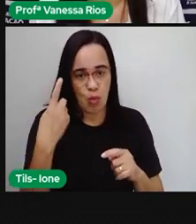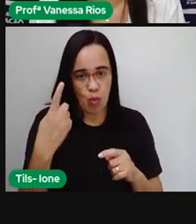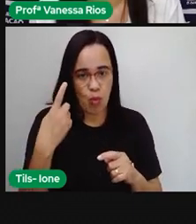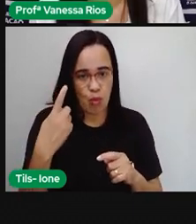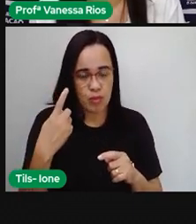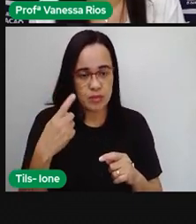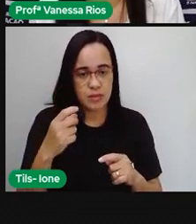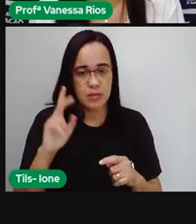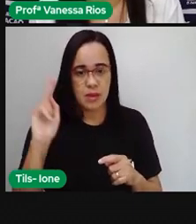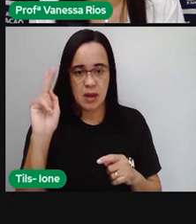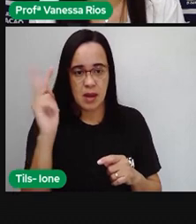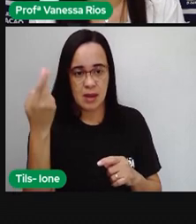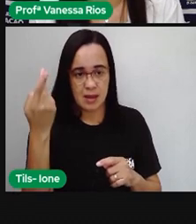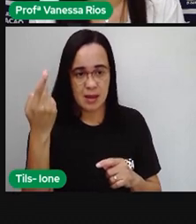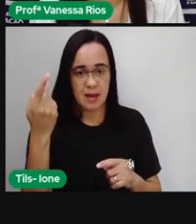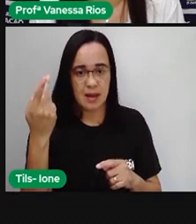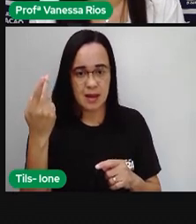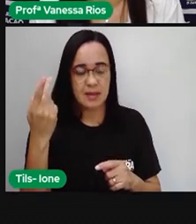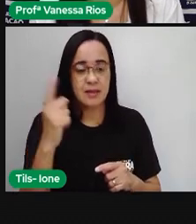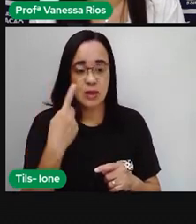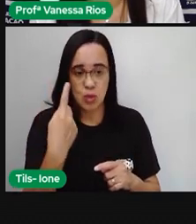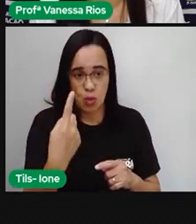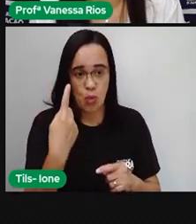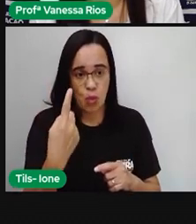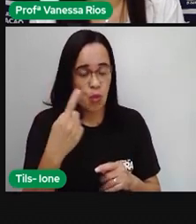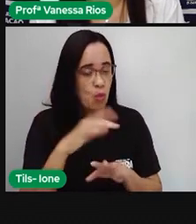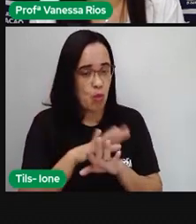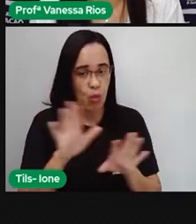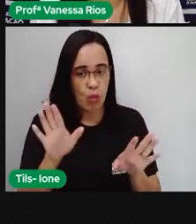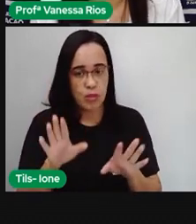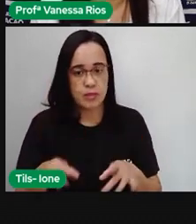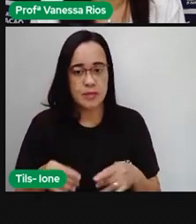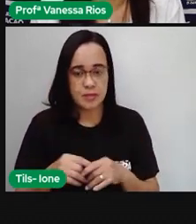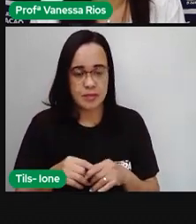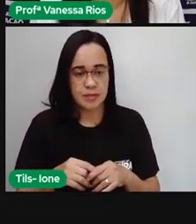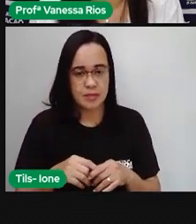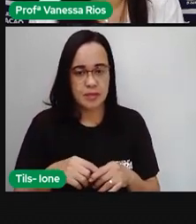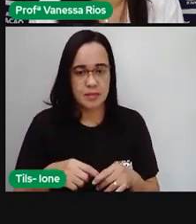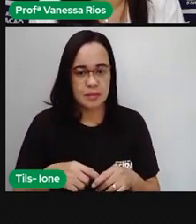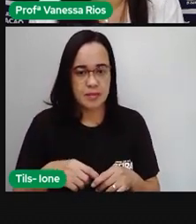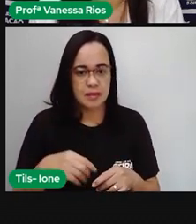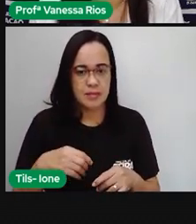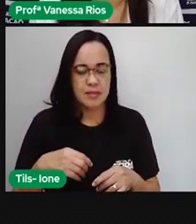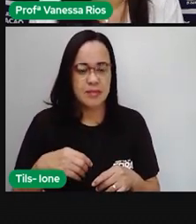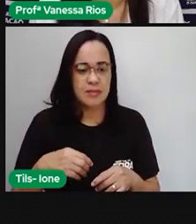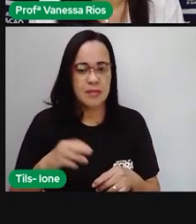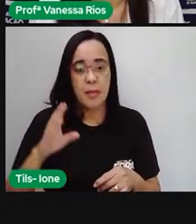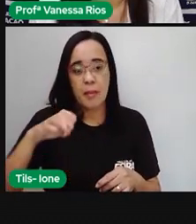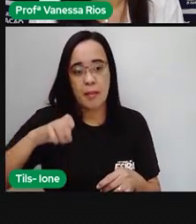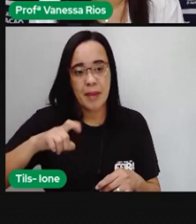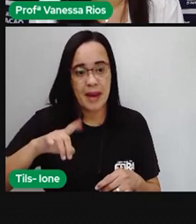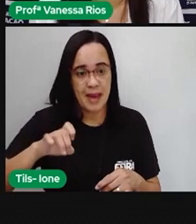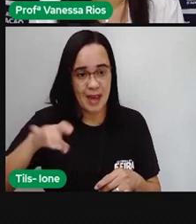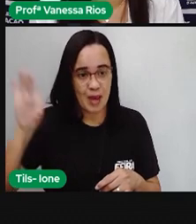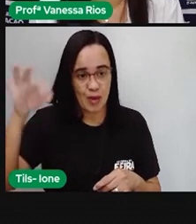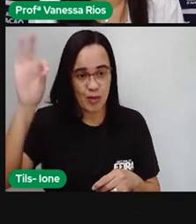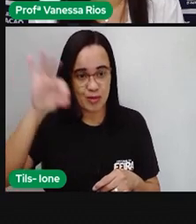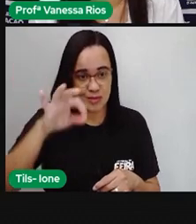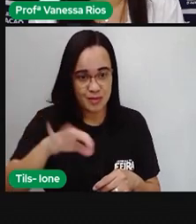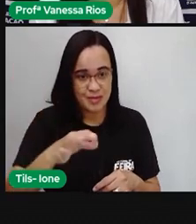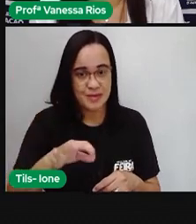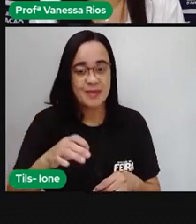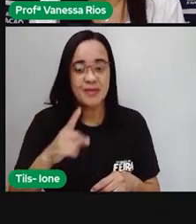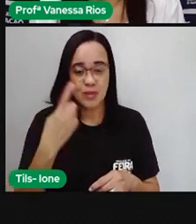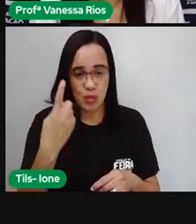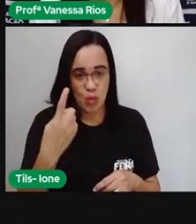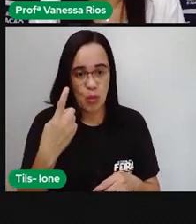A letra aí, H, né? Também um eixo. A colmeia aí, também um eixo. A letra V, ó, de